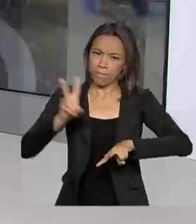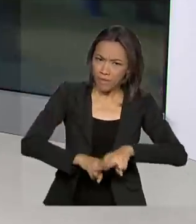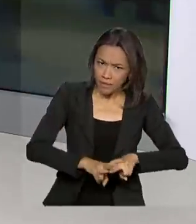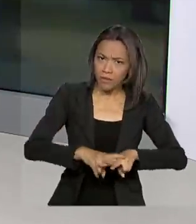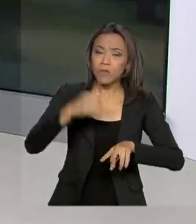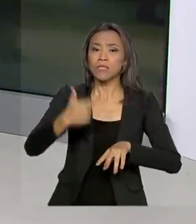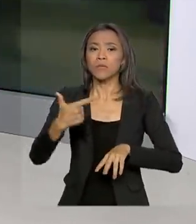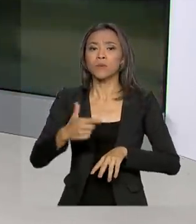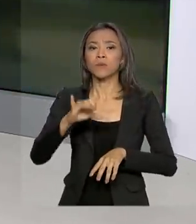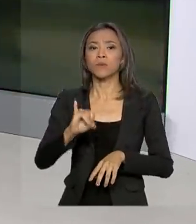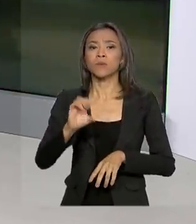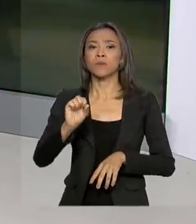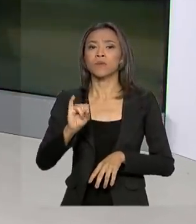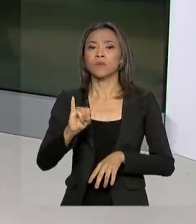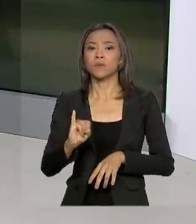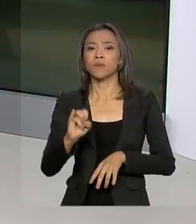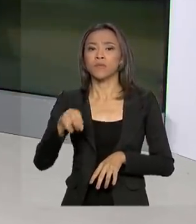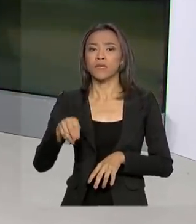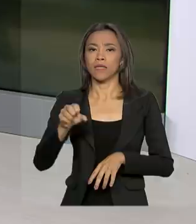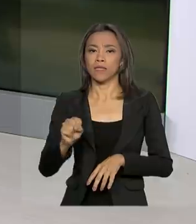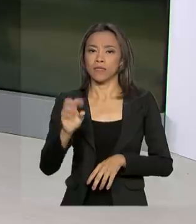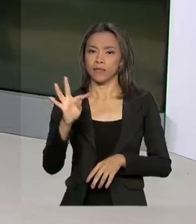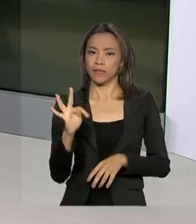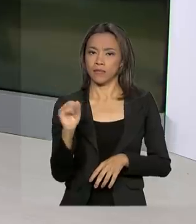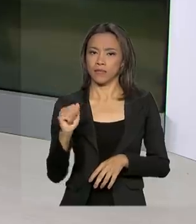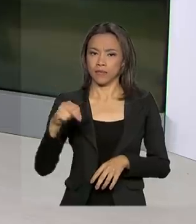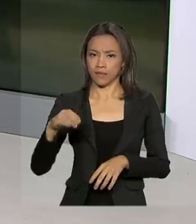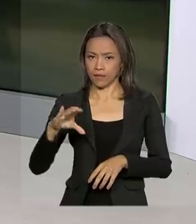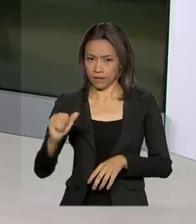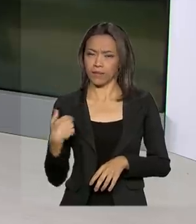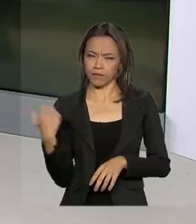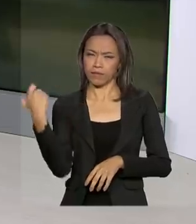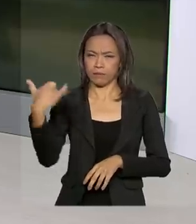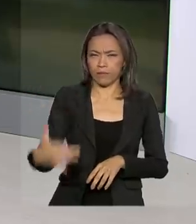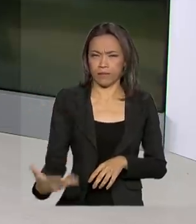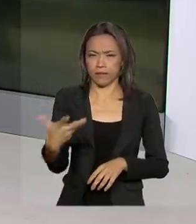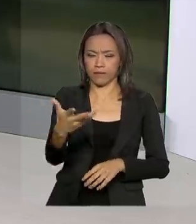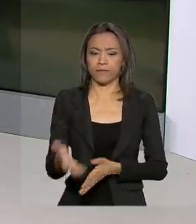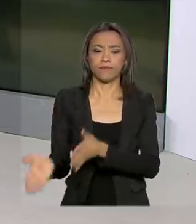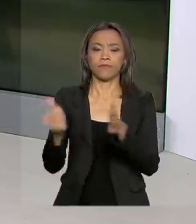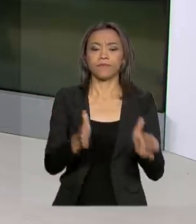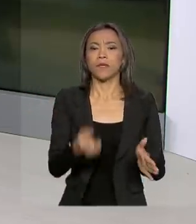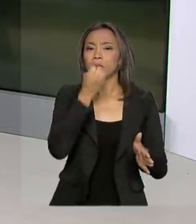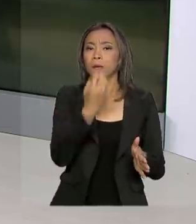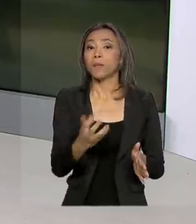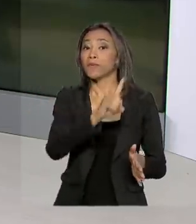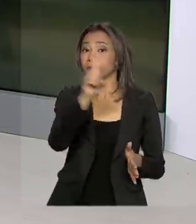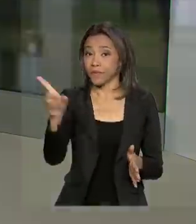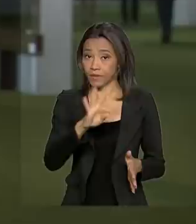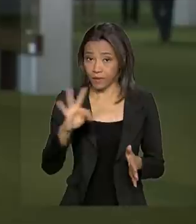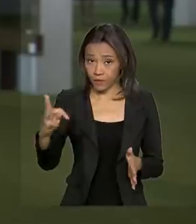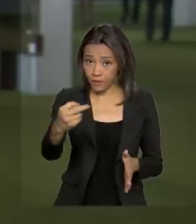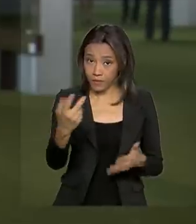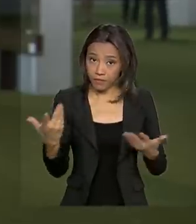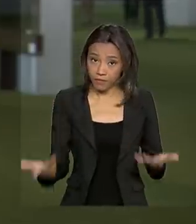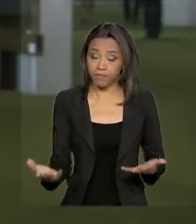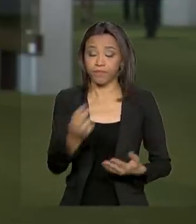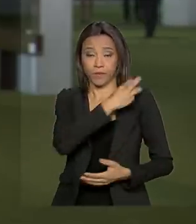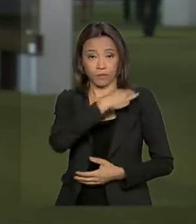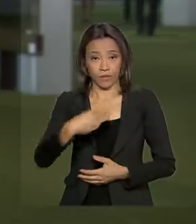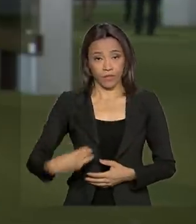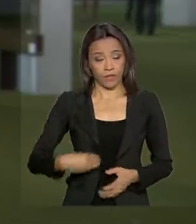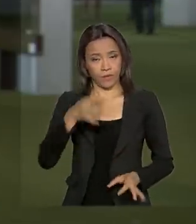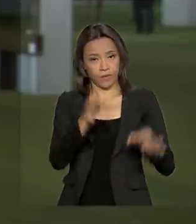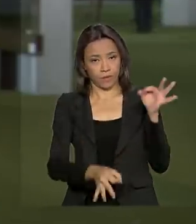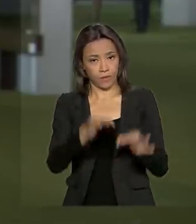Dias está no Congresso e conta os detalhes para a gente. Bom dia, Selma. Oi, Renata. Bom dia a você e a todos. Olha, o ministro da Justiça,